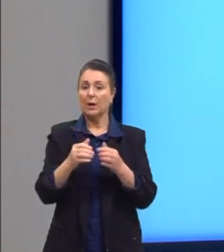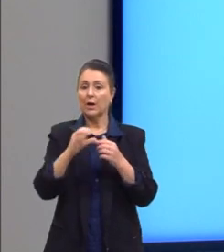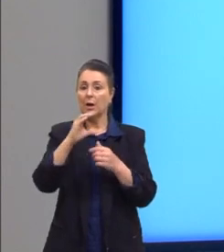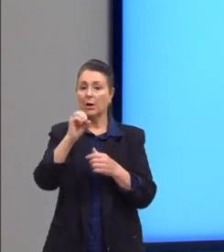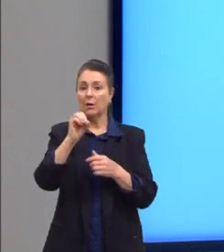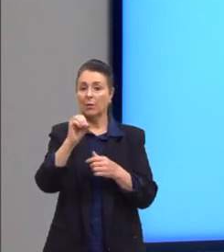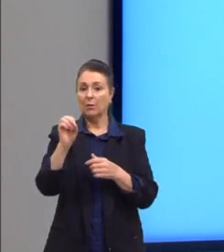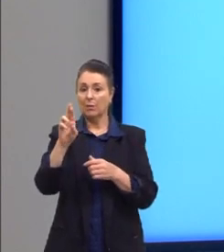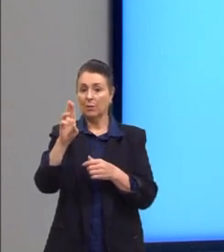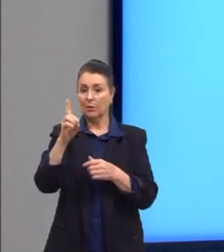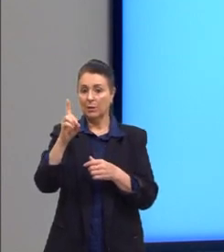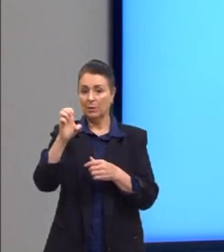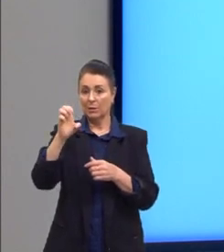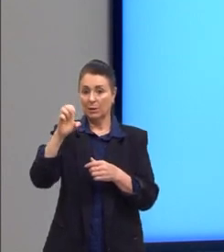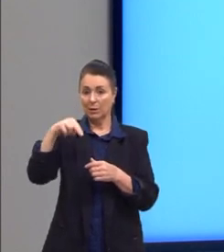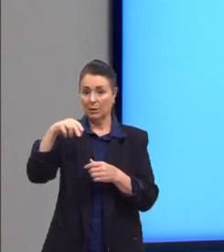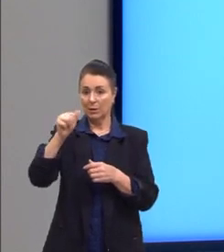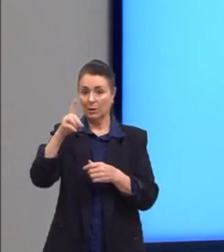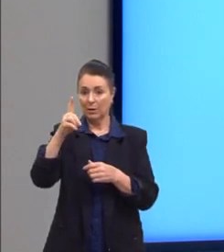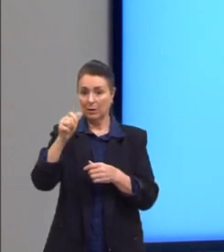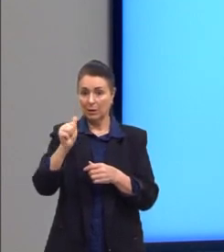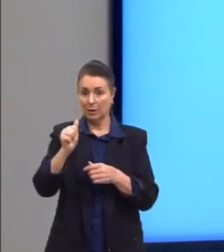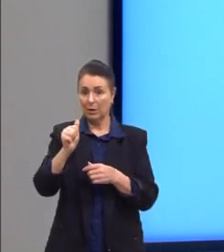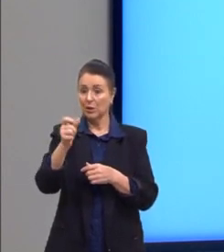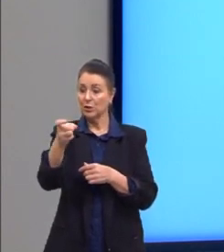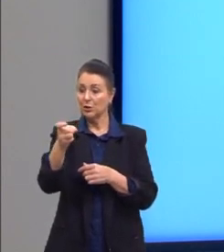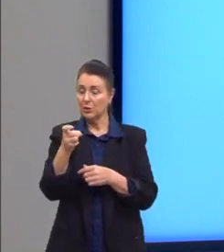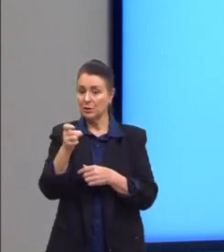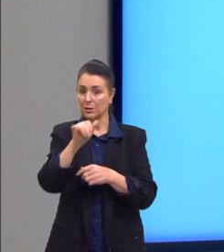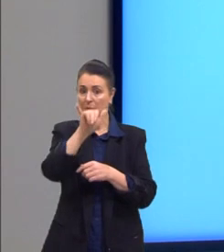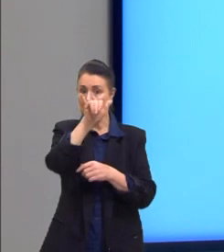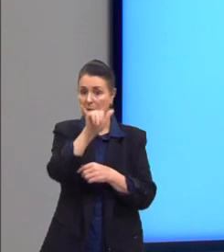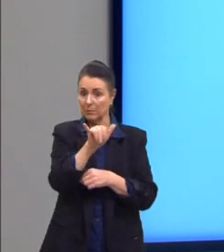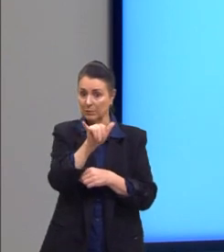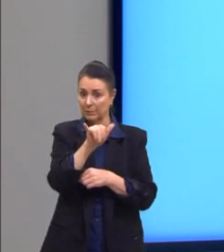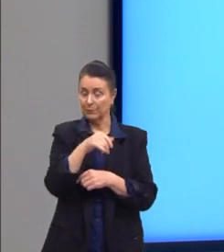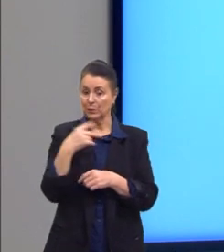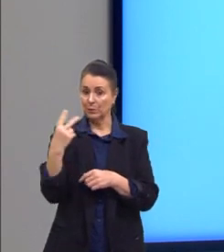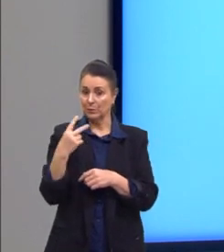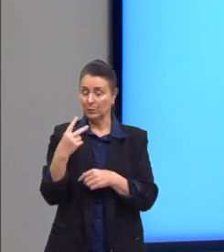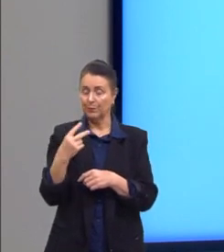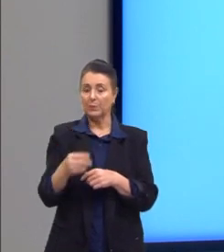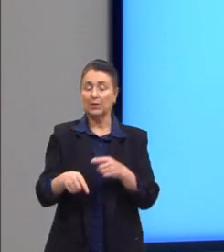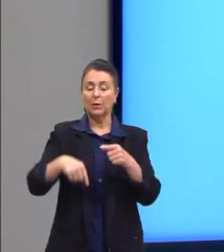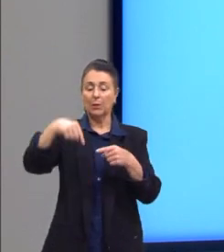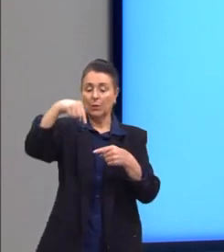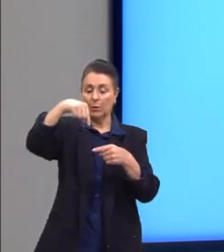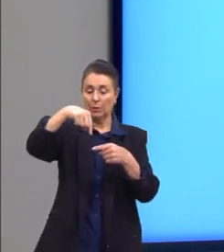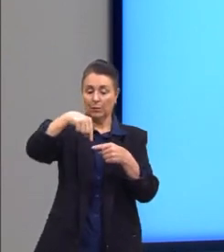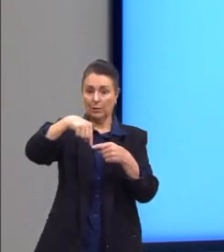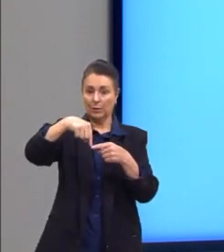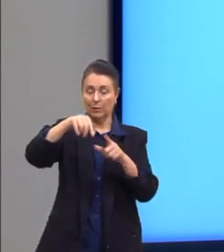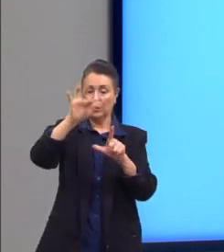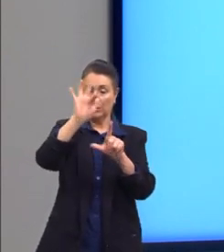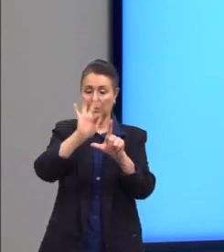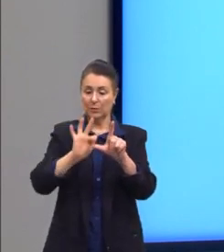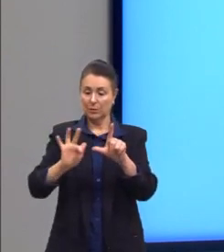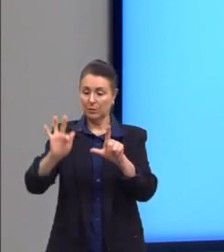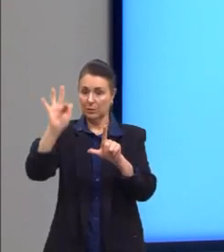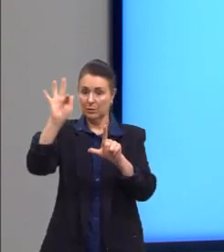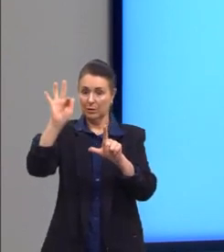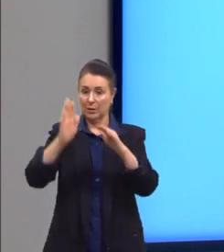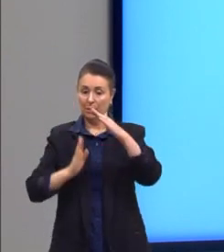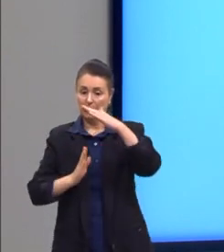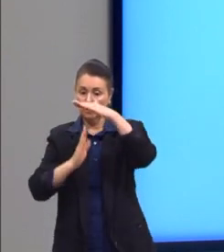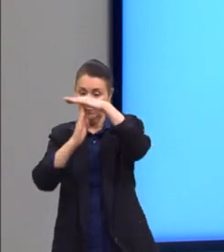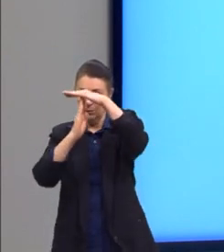X quanto a coordenada para o Y. Então, o vértice da parábola é o ponto de mínimo ou o ponto de máximo.